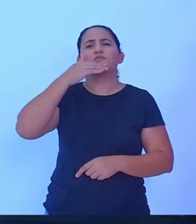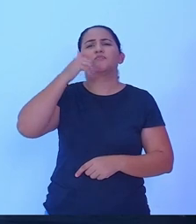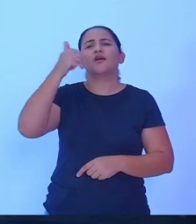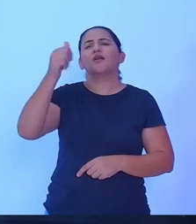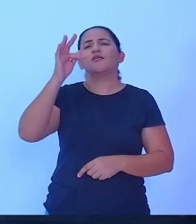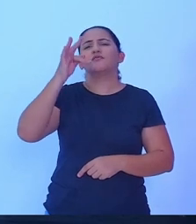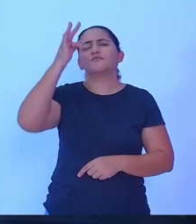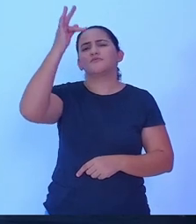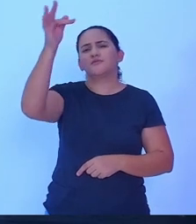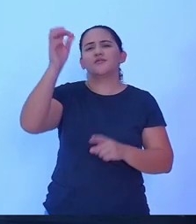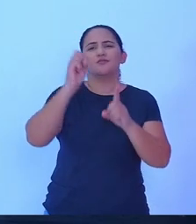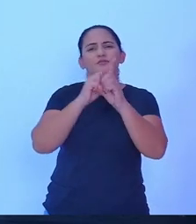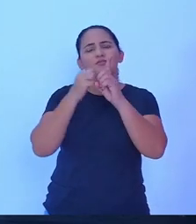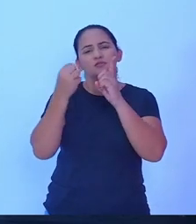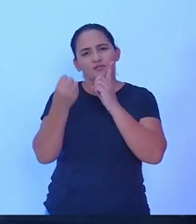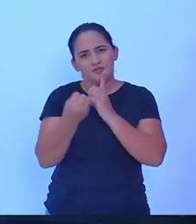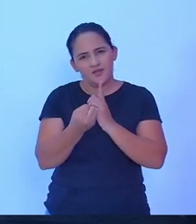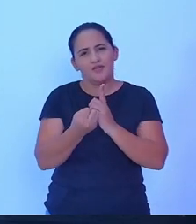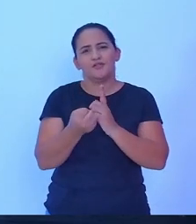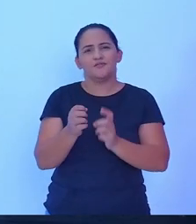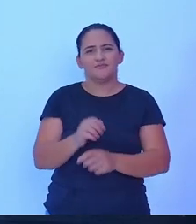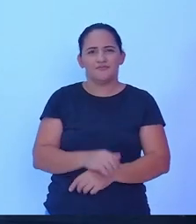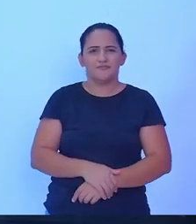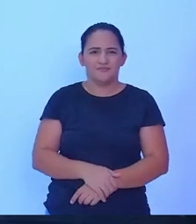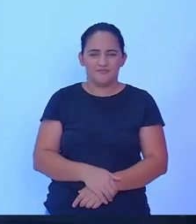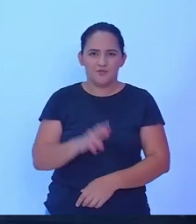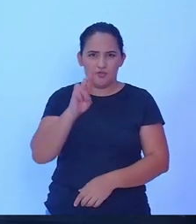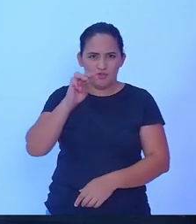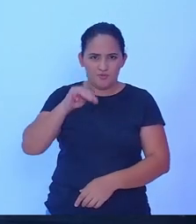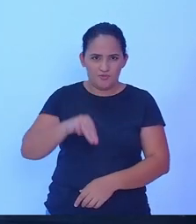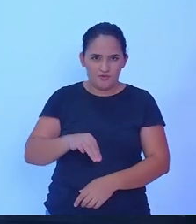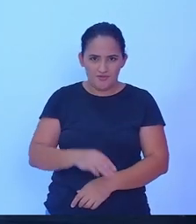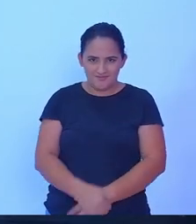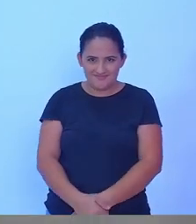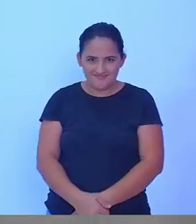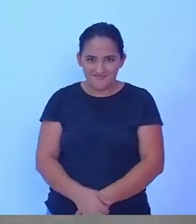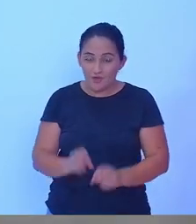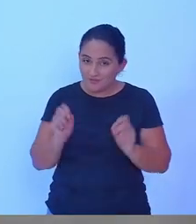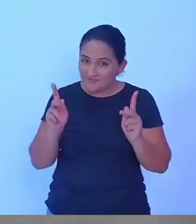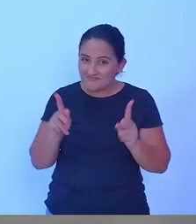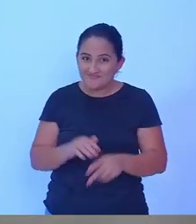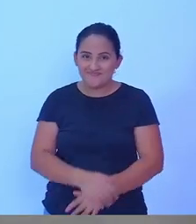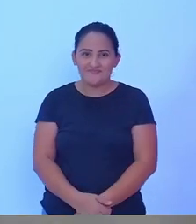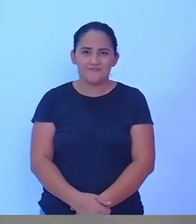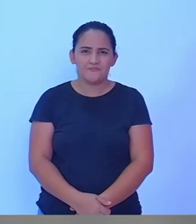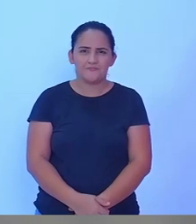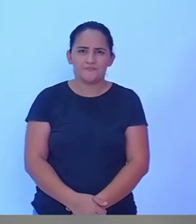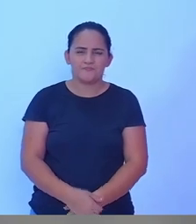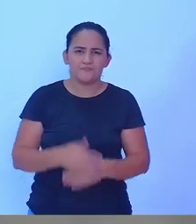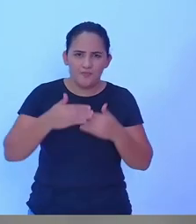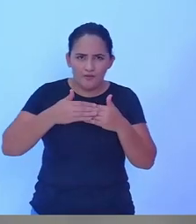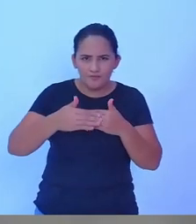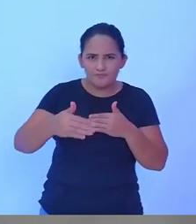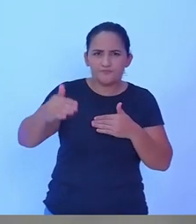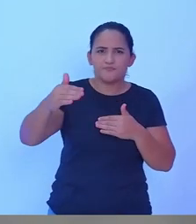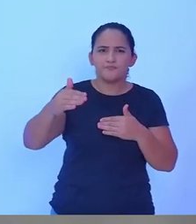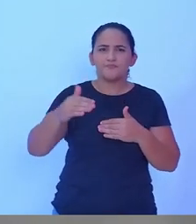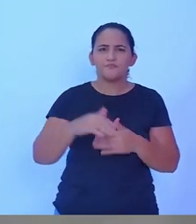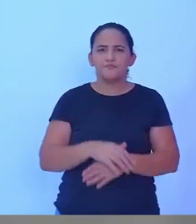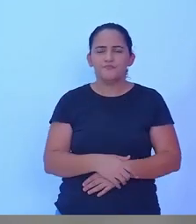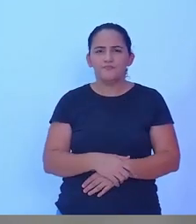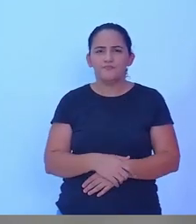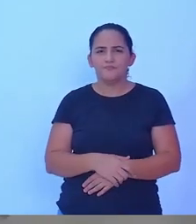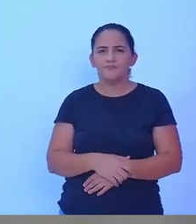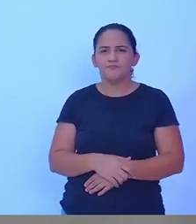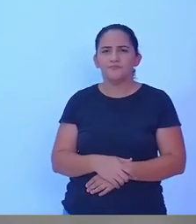toda a nossa sociedade rolimorense. Ok, agora, nessa rodada,